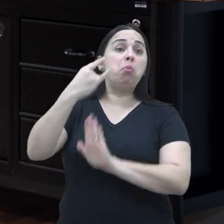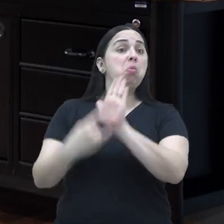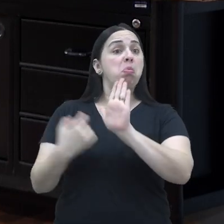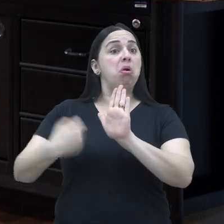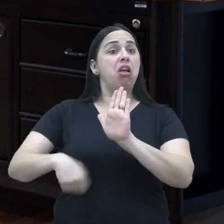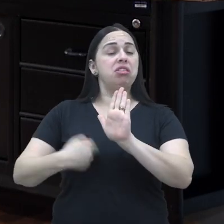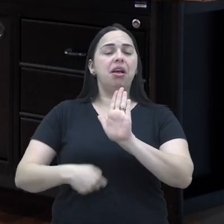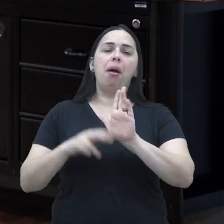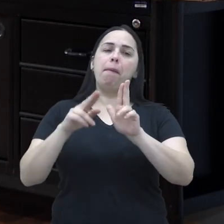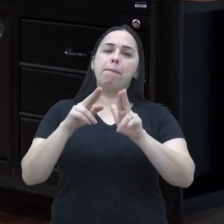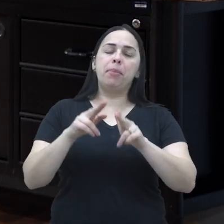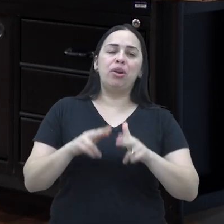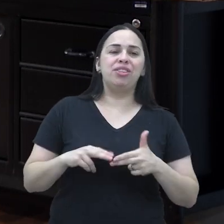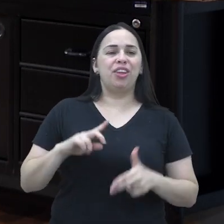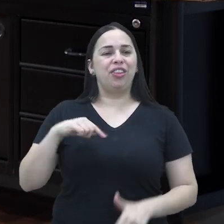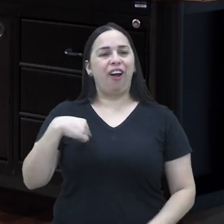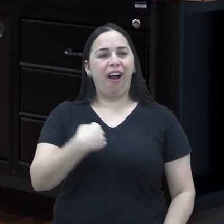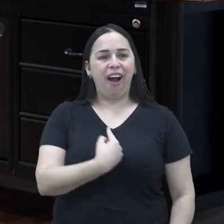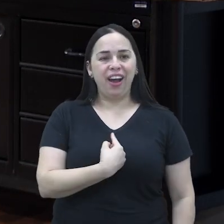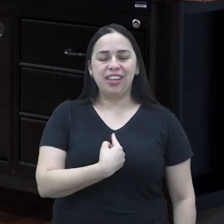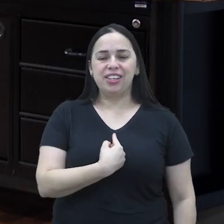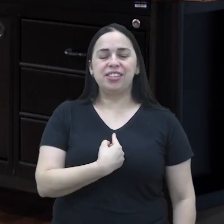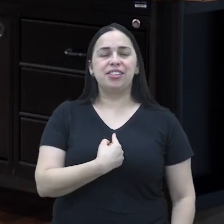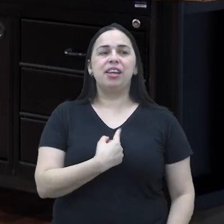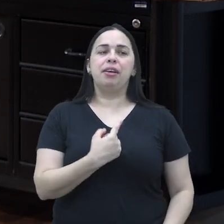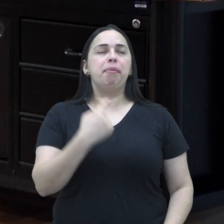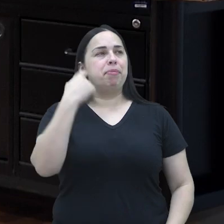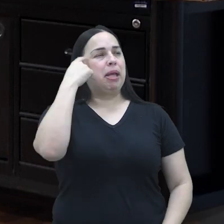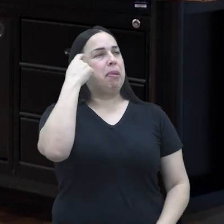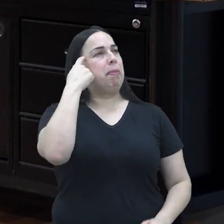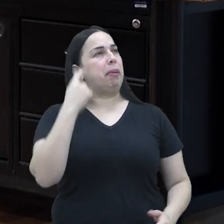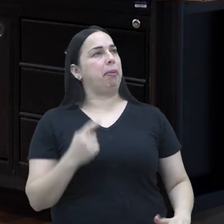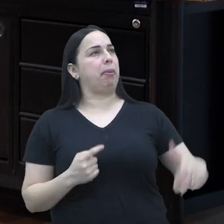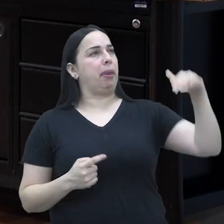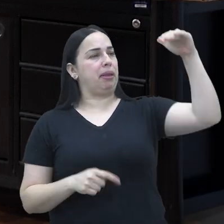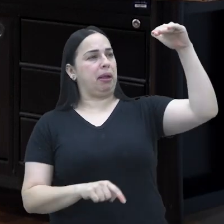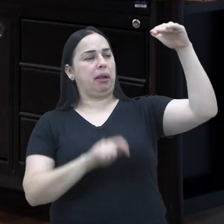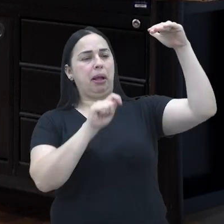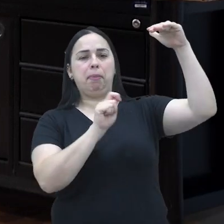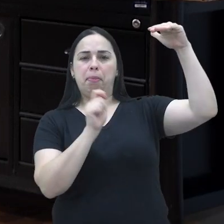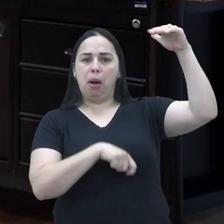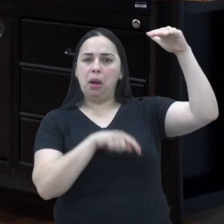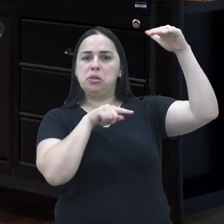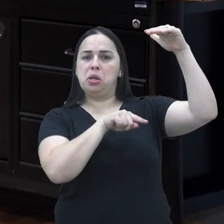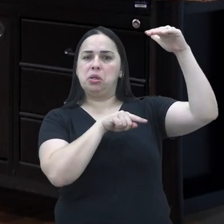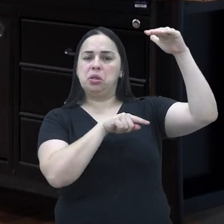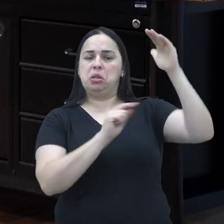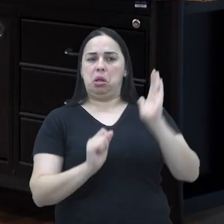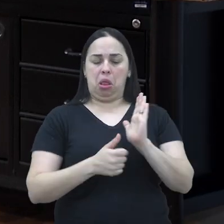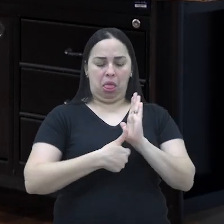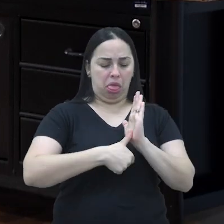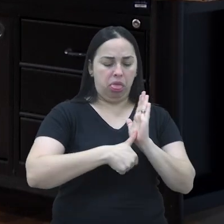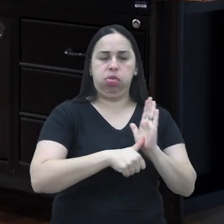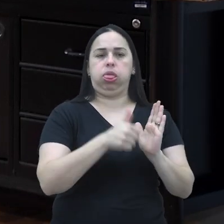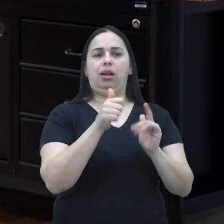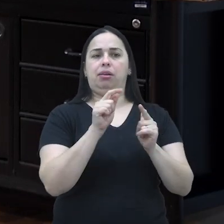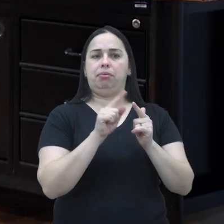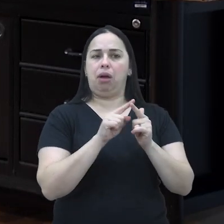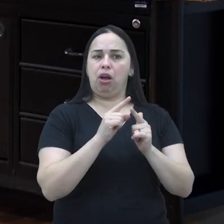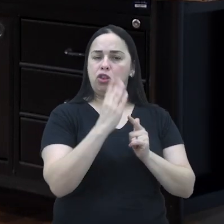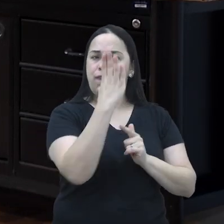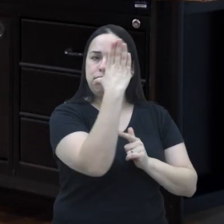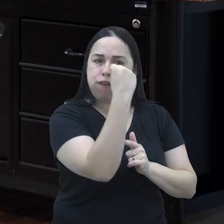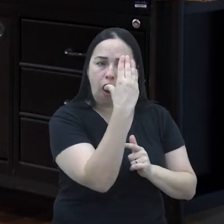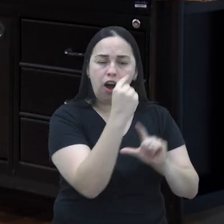ela precisa ter essa identificação. Então, a gente tem uma preocupação muito grande com a questão do adulto, que ele pode ser identificado